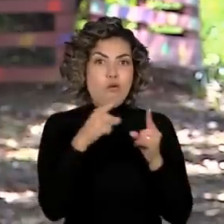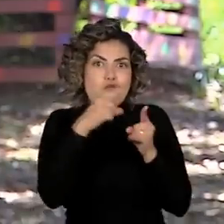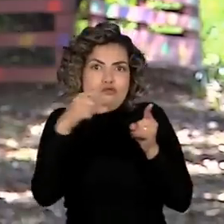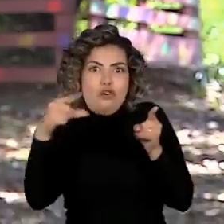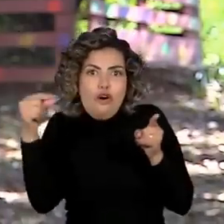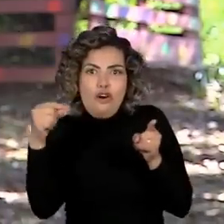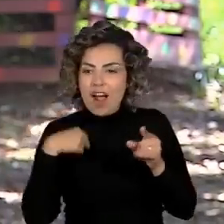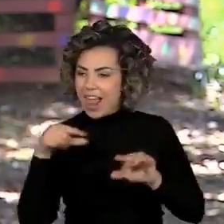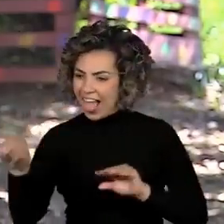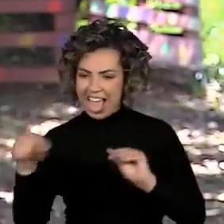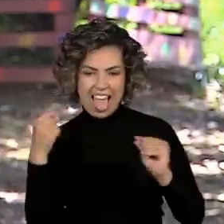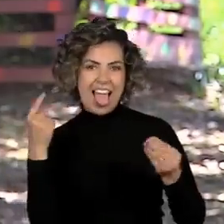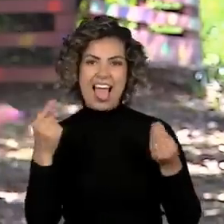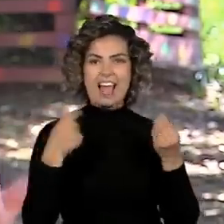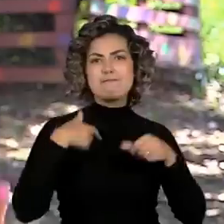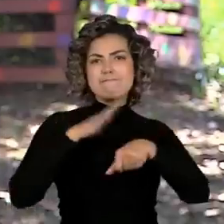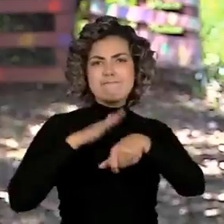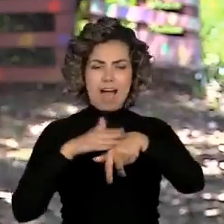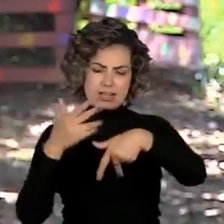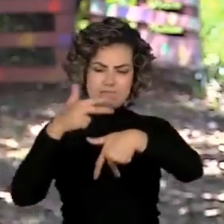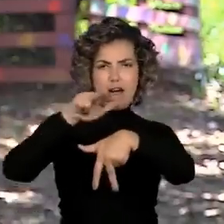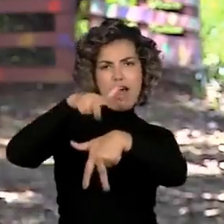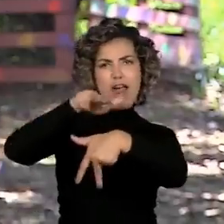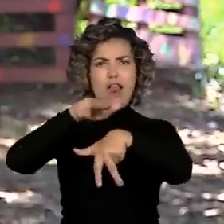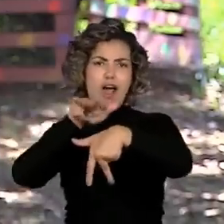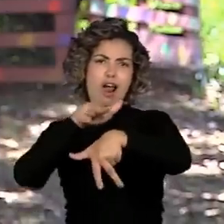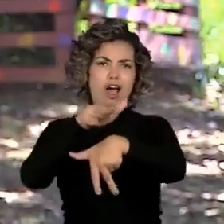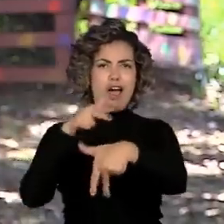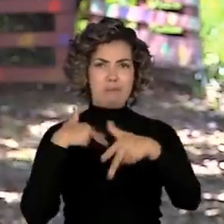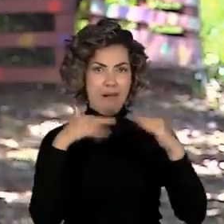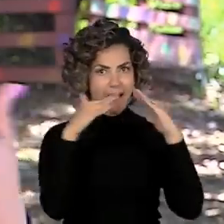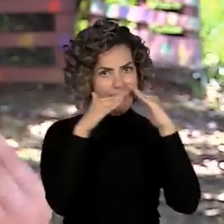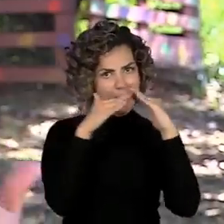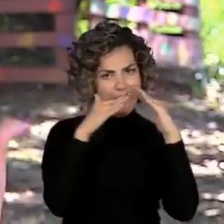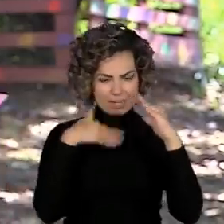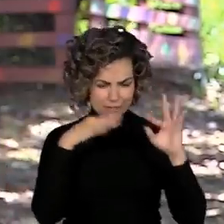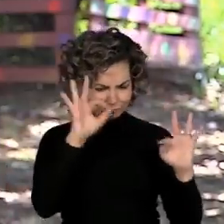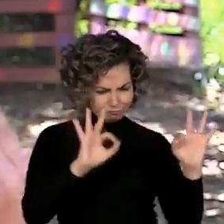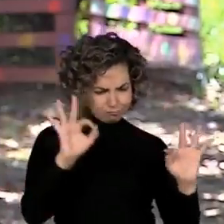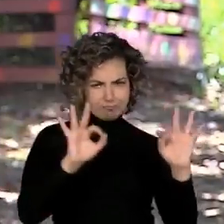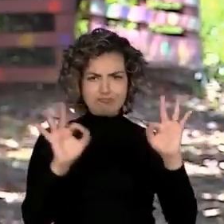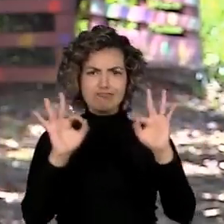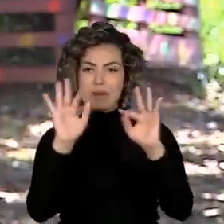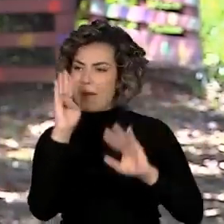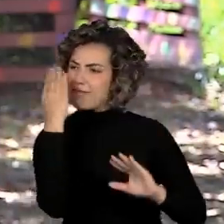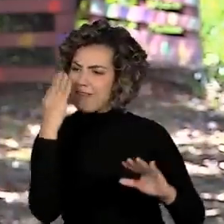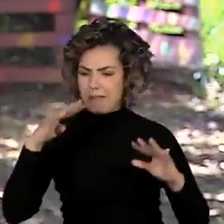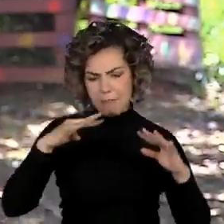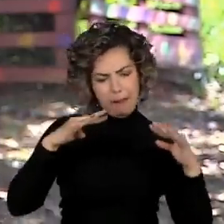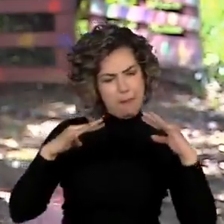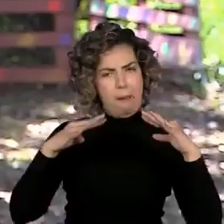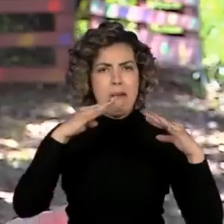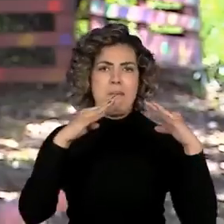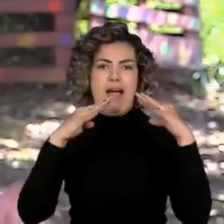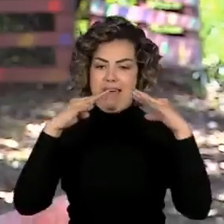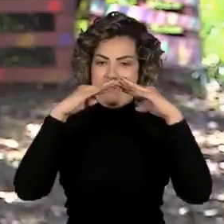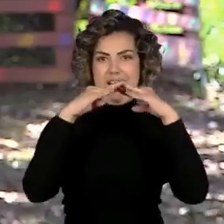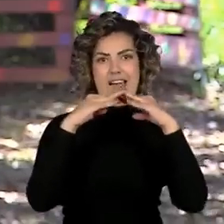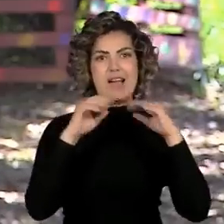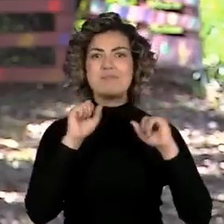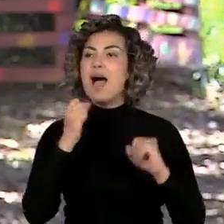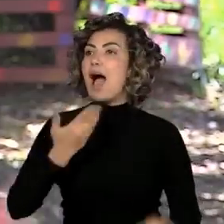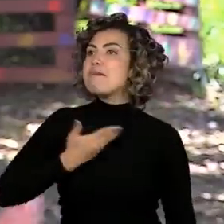criam fantoches, criam casinhas. E eles contam histórias, tanto para os amiguinhos, né? Do próprio